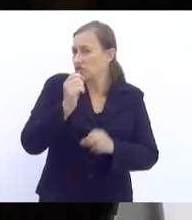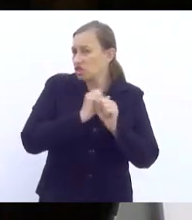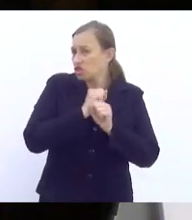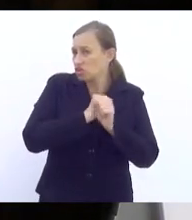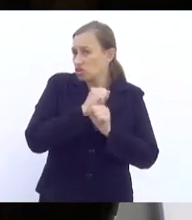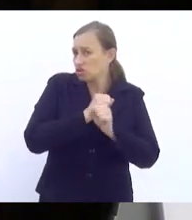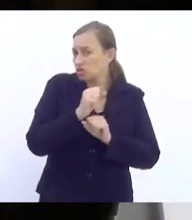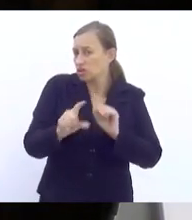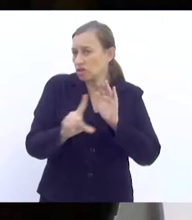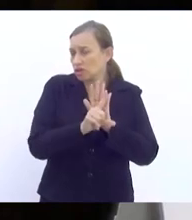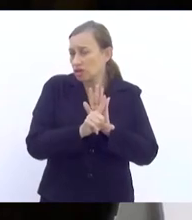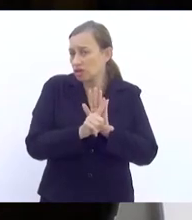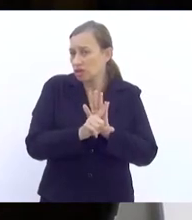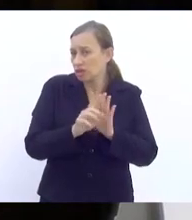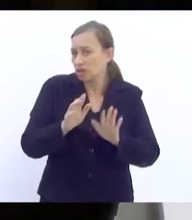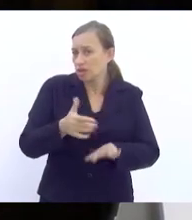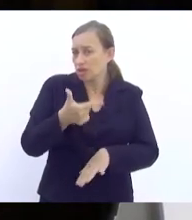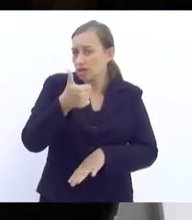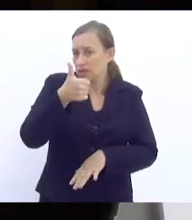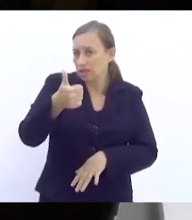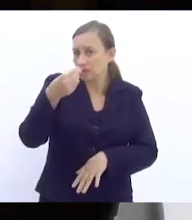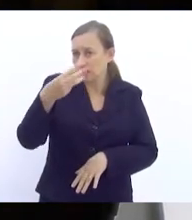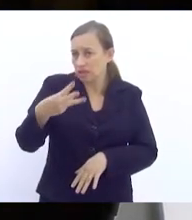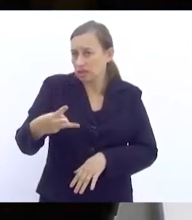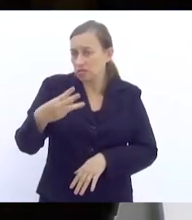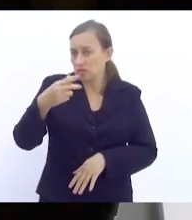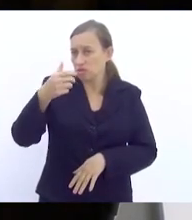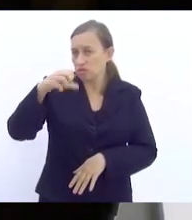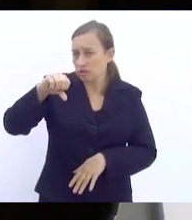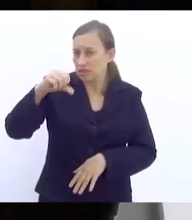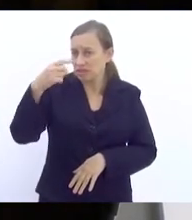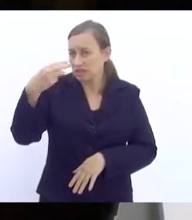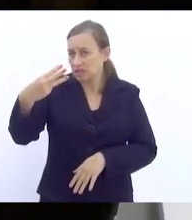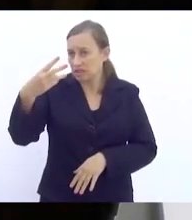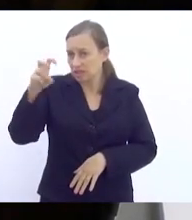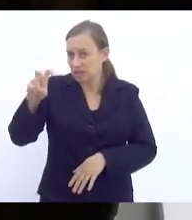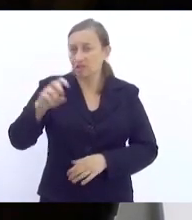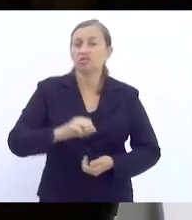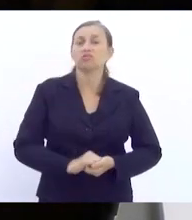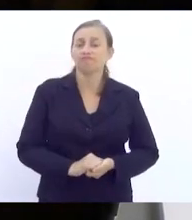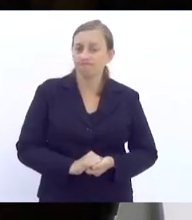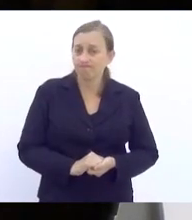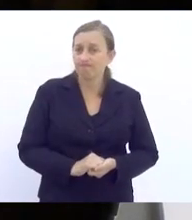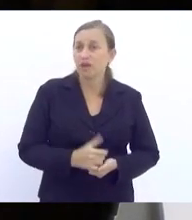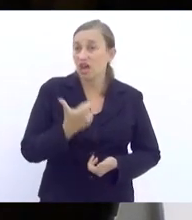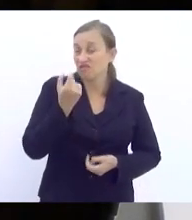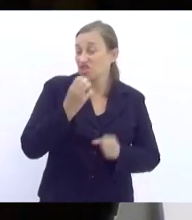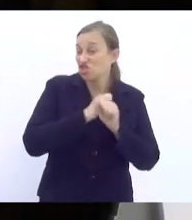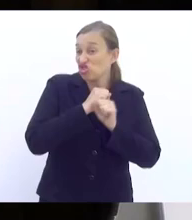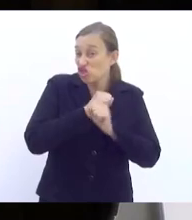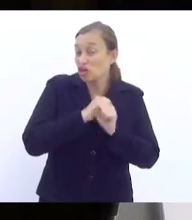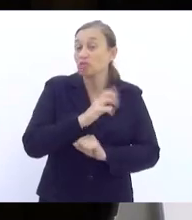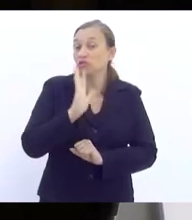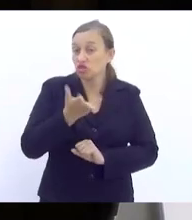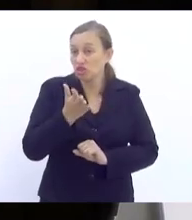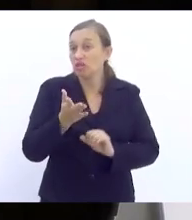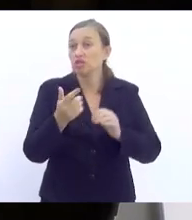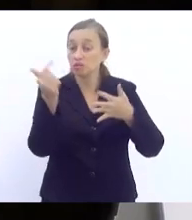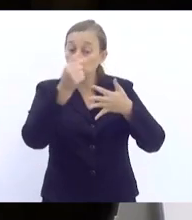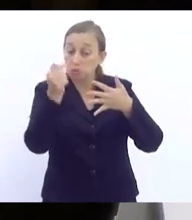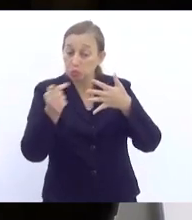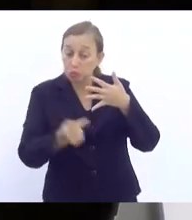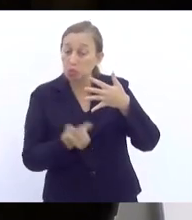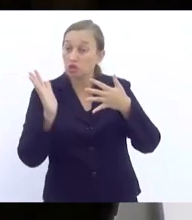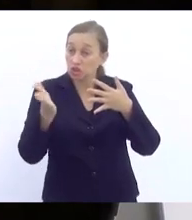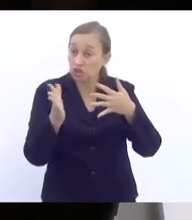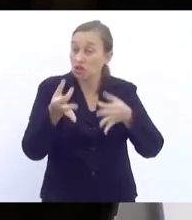A lei tramitou por 20 anos, a Lei 13.935. Então, há 20 anos, a gente já tinha elementos que justificavam a